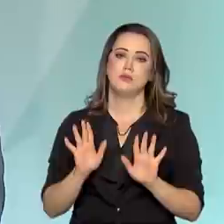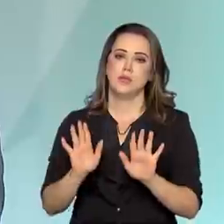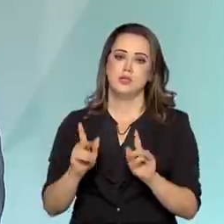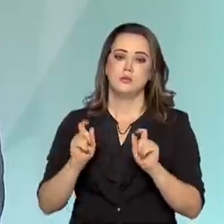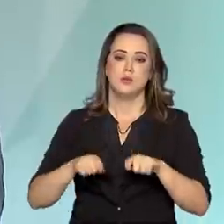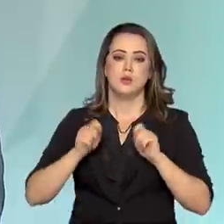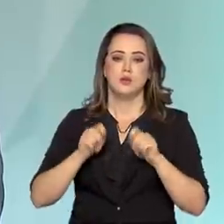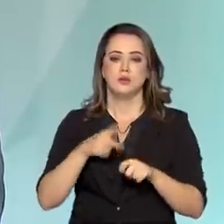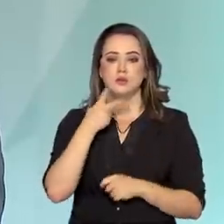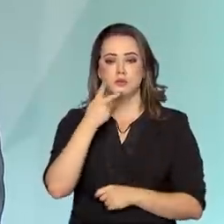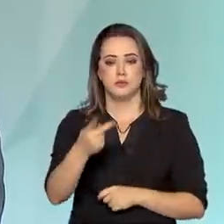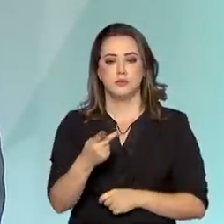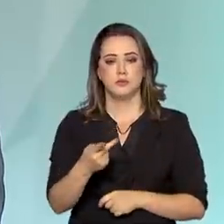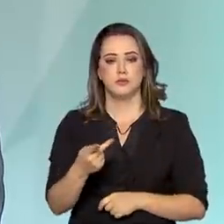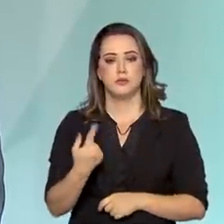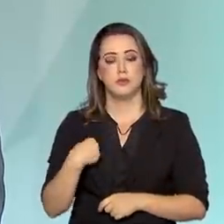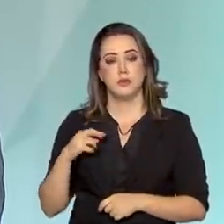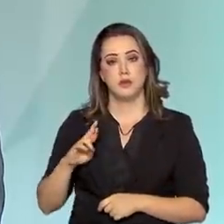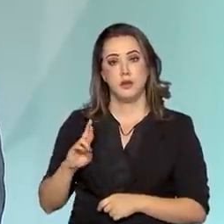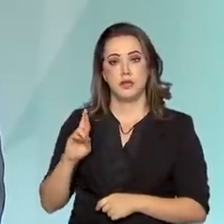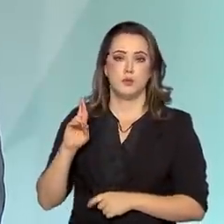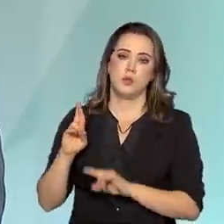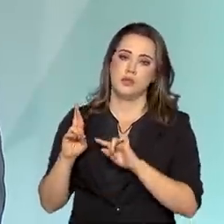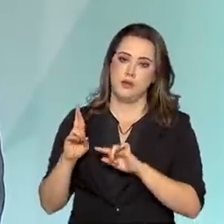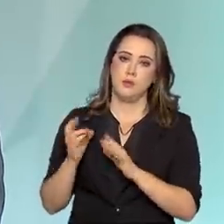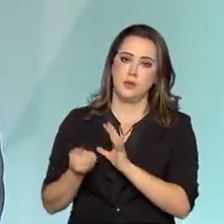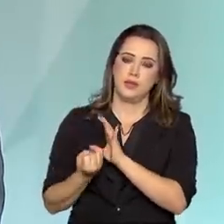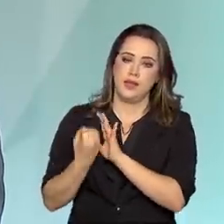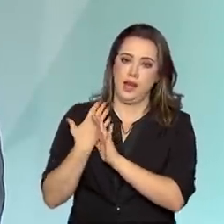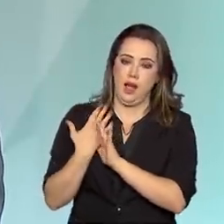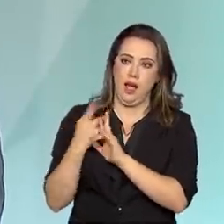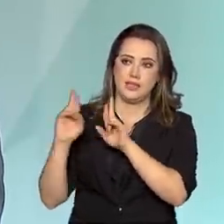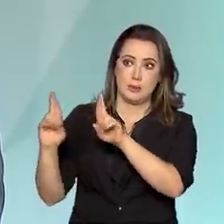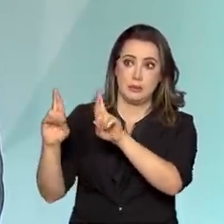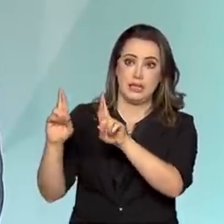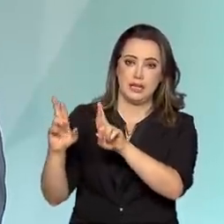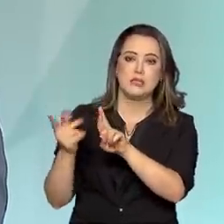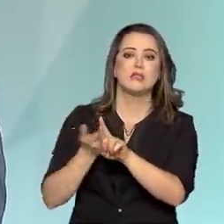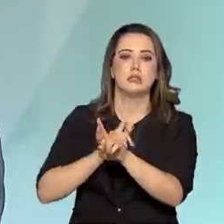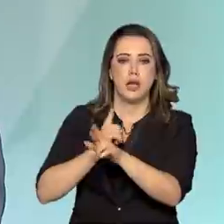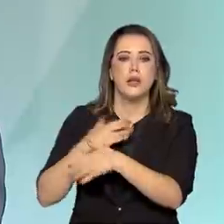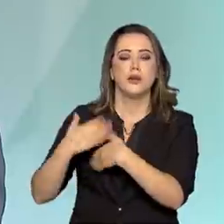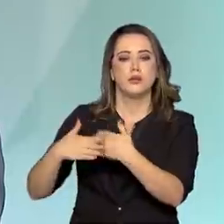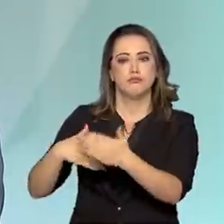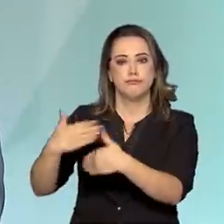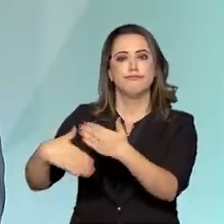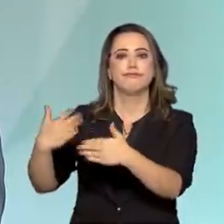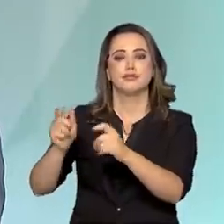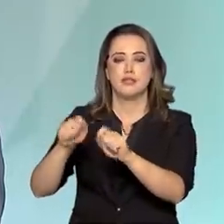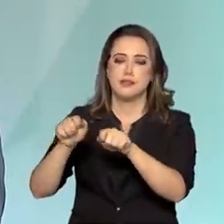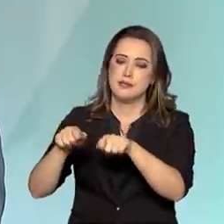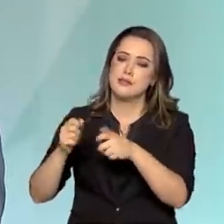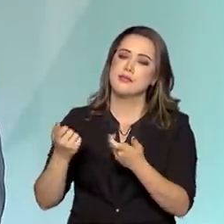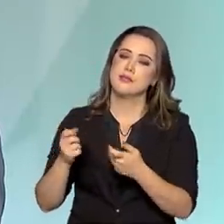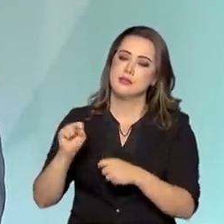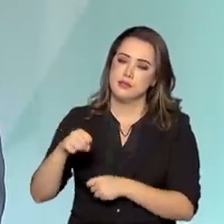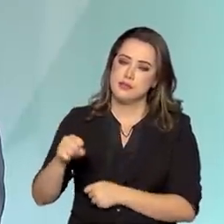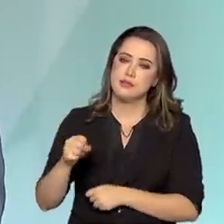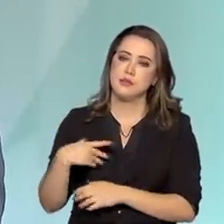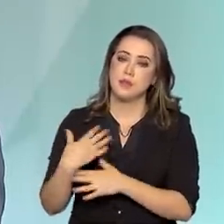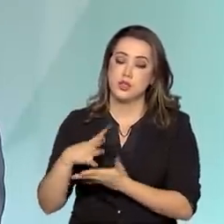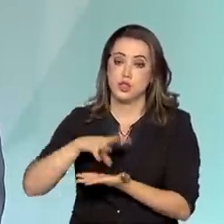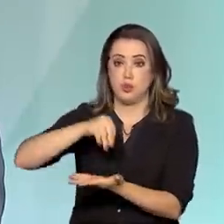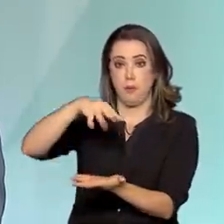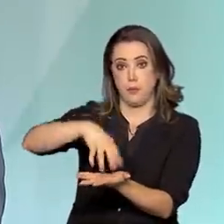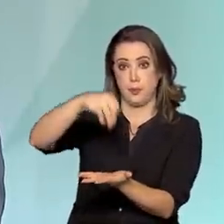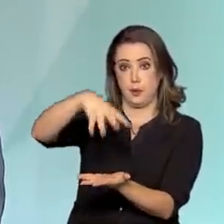posso sim, já estou sendo responsável por criar expectativas. Posso dizer que há negociações avançadas para a gente conseguir fazer essas digitalizações